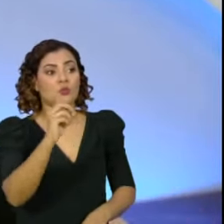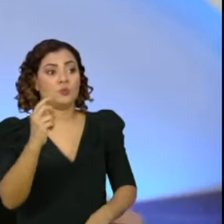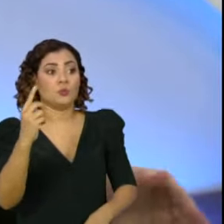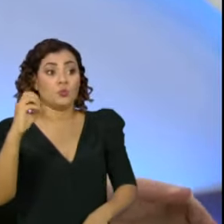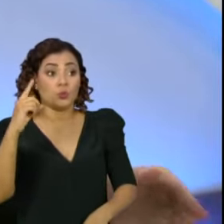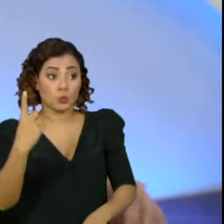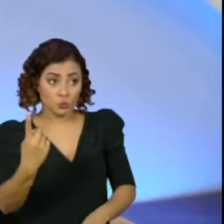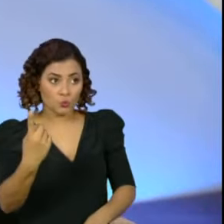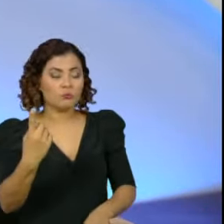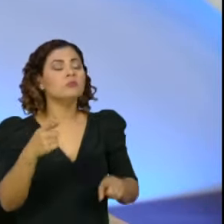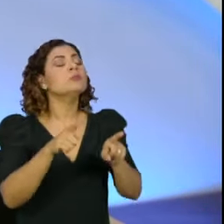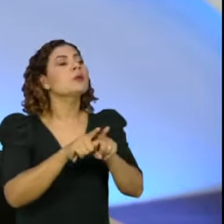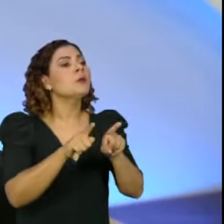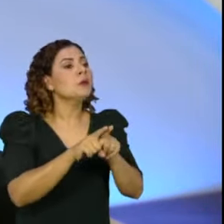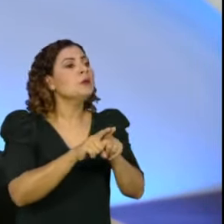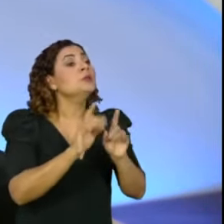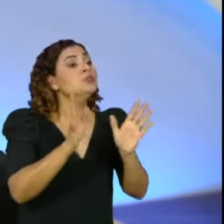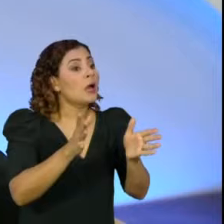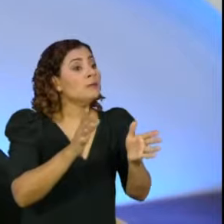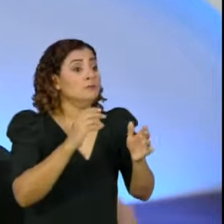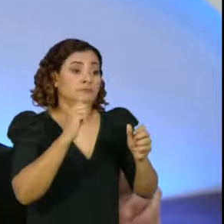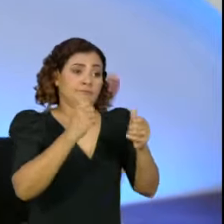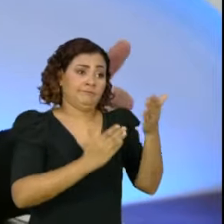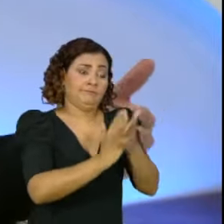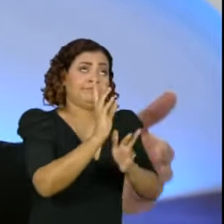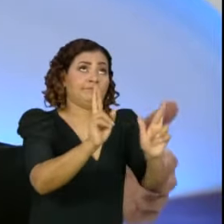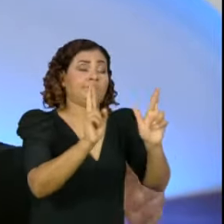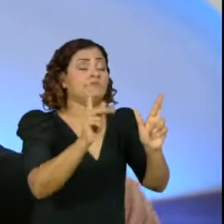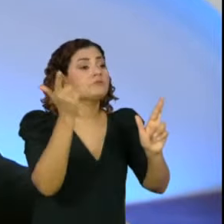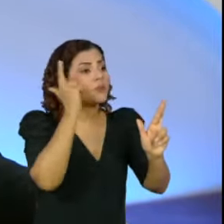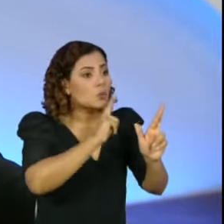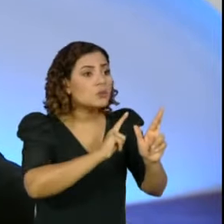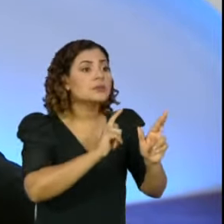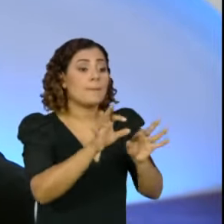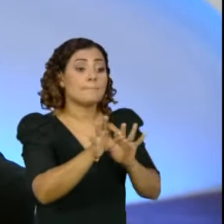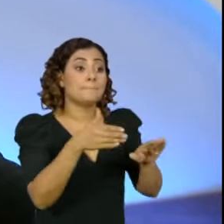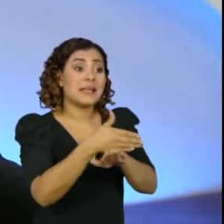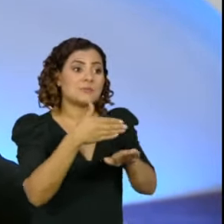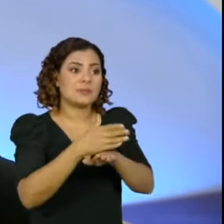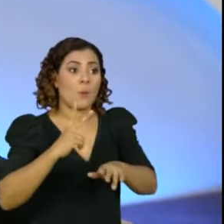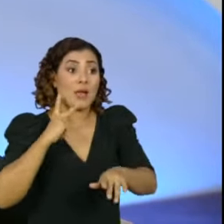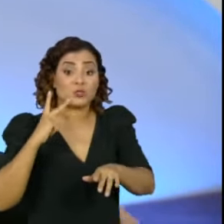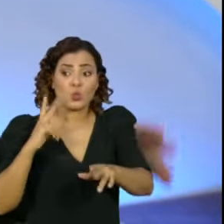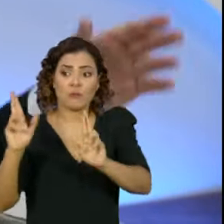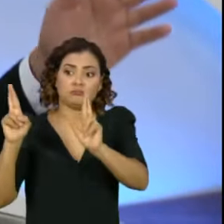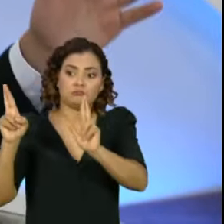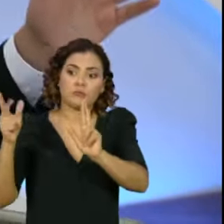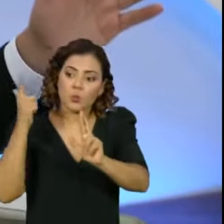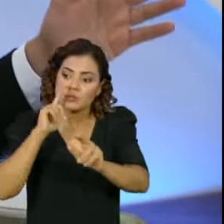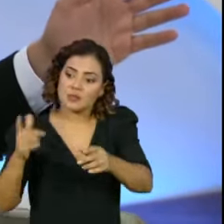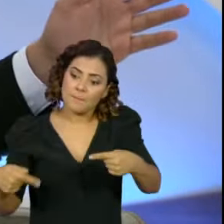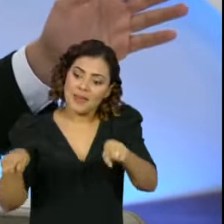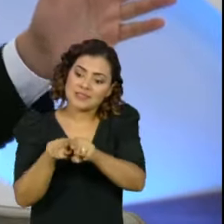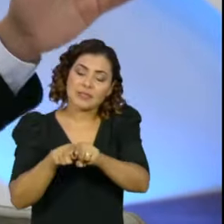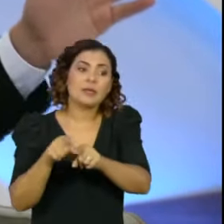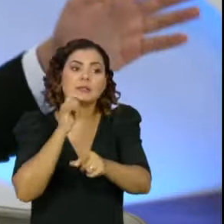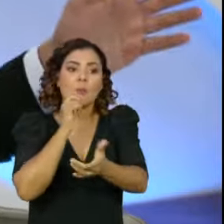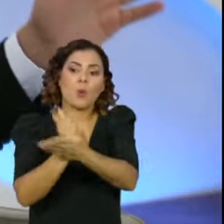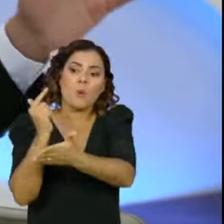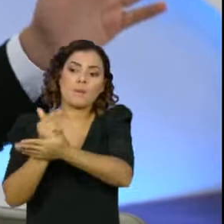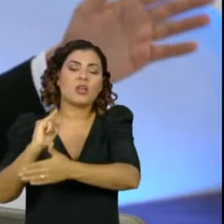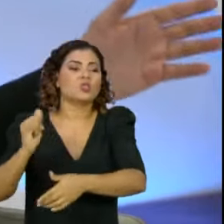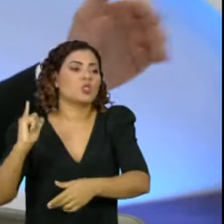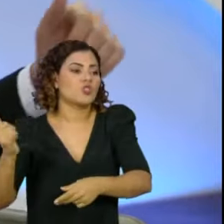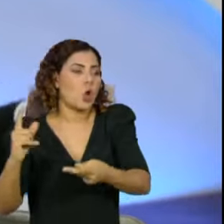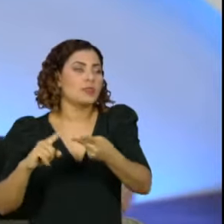ver aprovado na Câmara e sancionado pelo presidente, nós possamos, inclusive com a participação da iniciativa privada, que pode contratar vacinas da